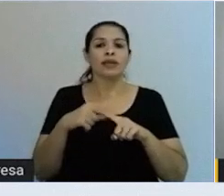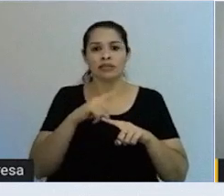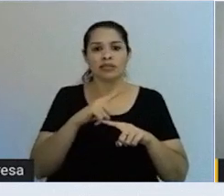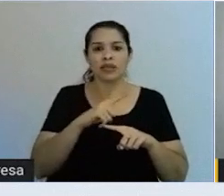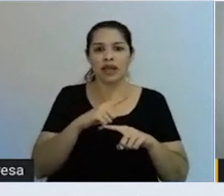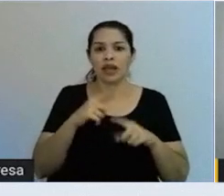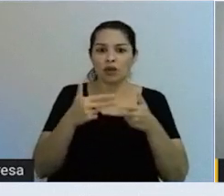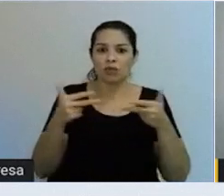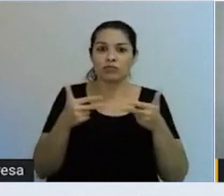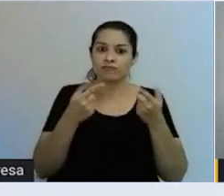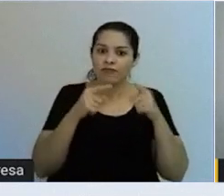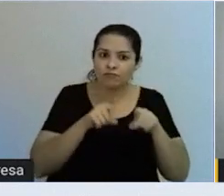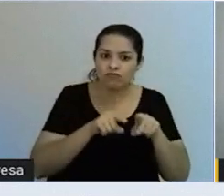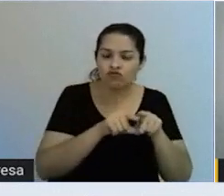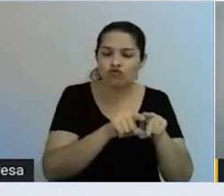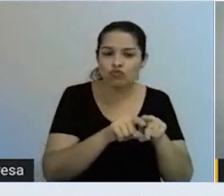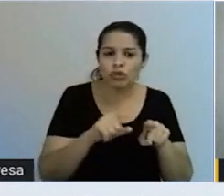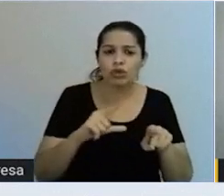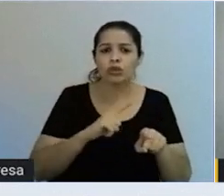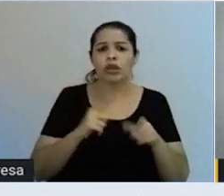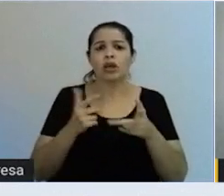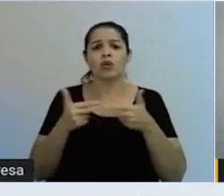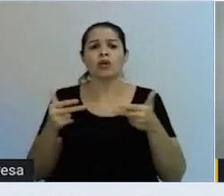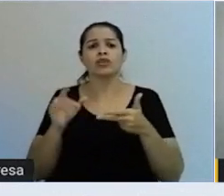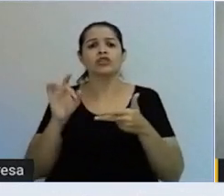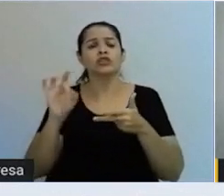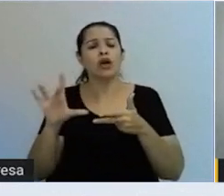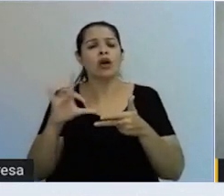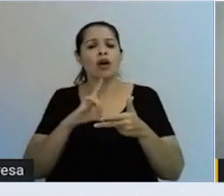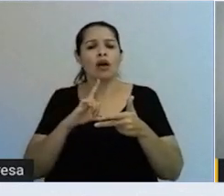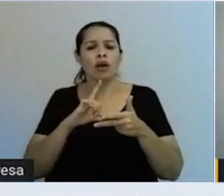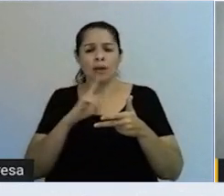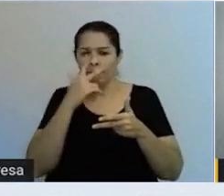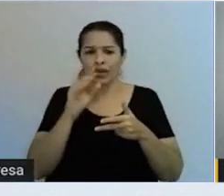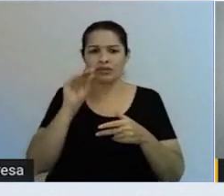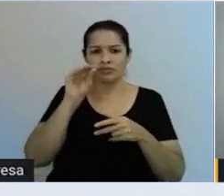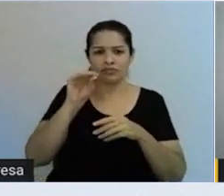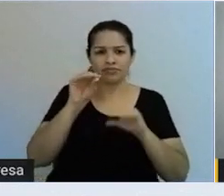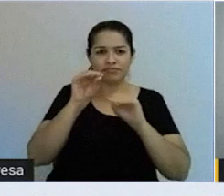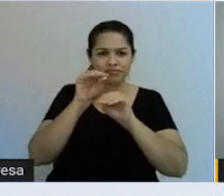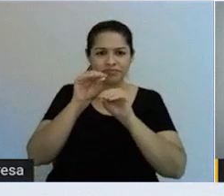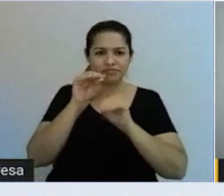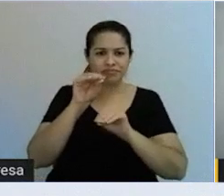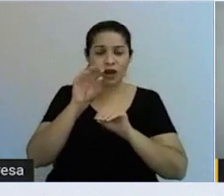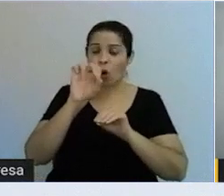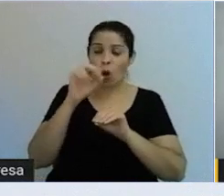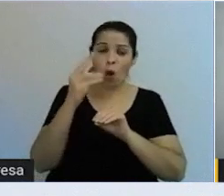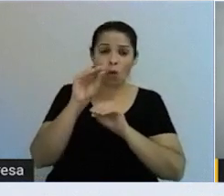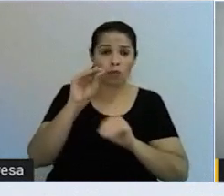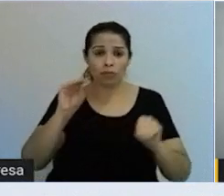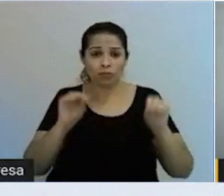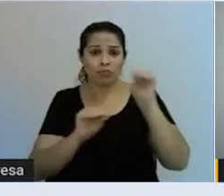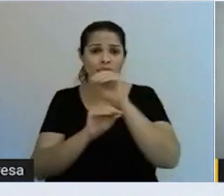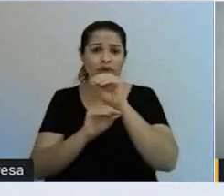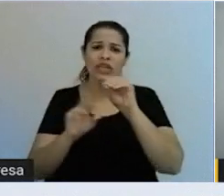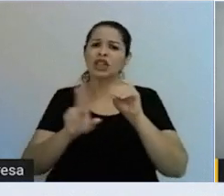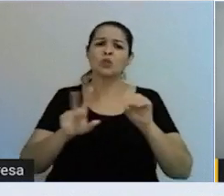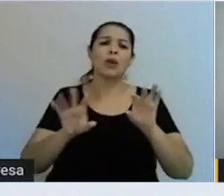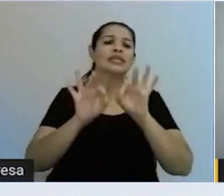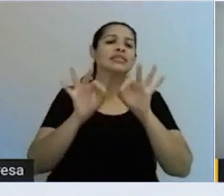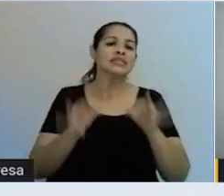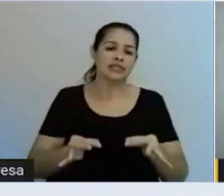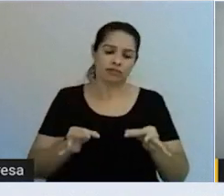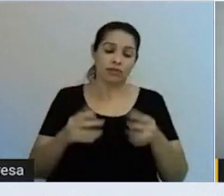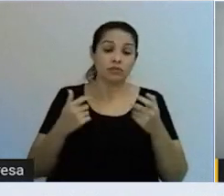itens que vai, só entra um item quando um outro já entrou. Então, não é tão simples assim. Mas,